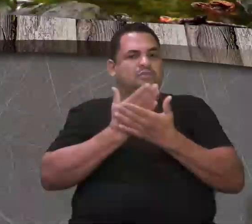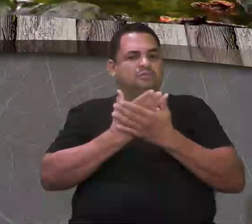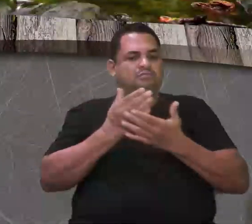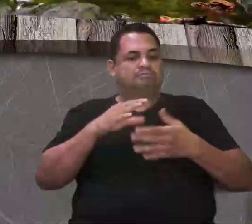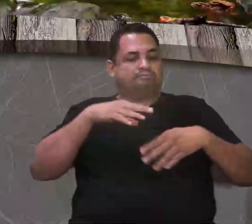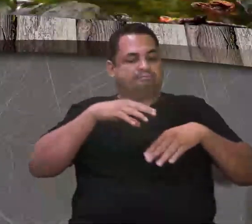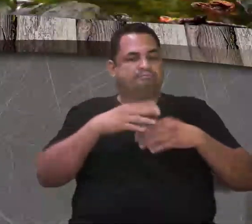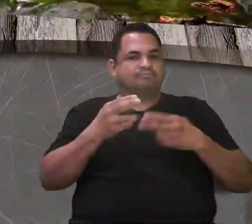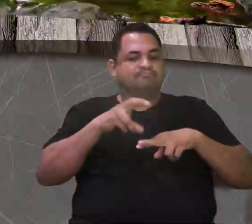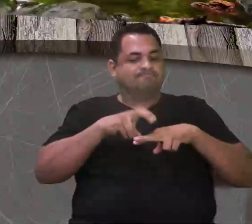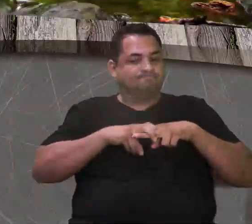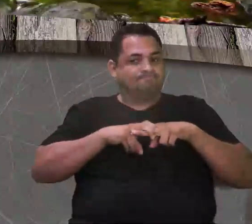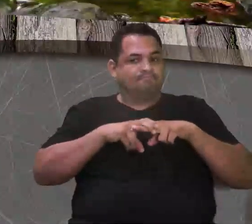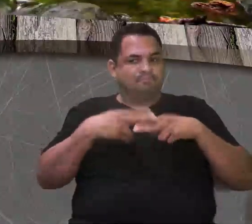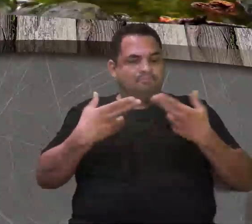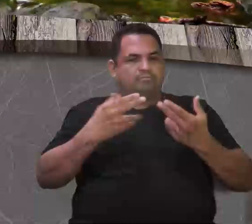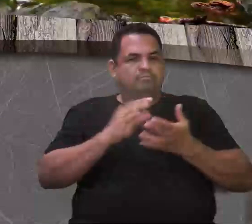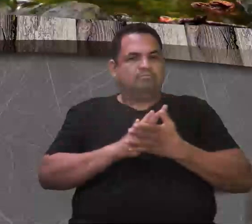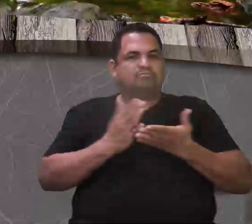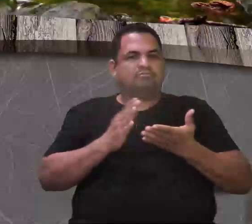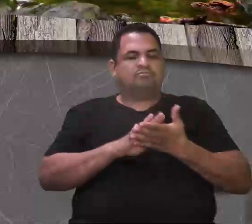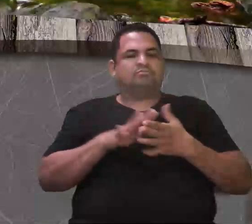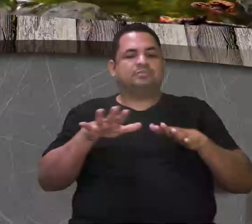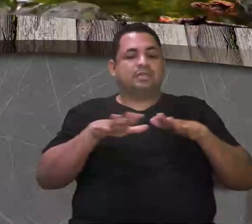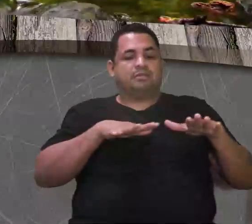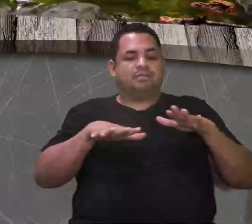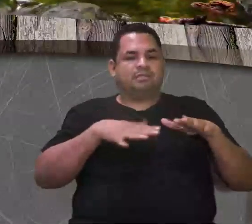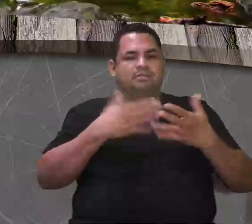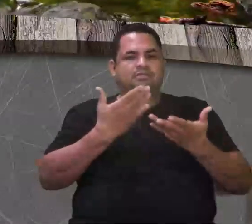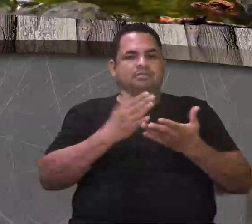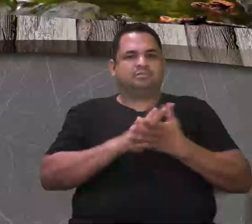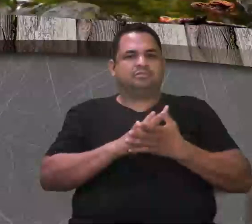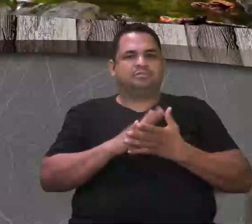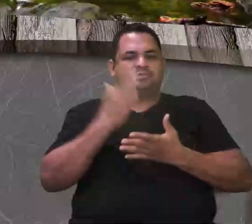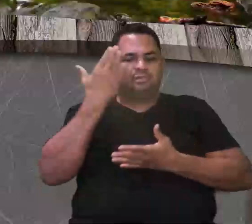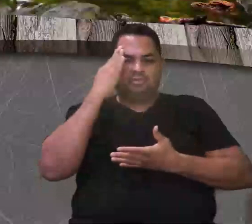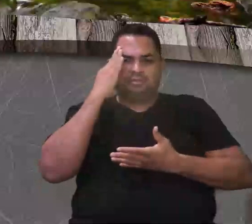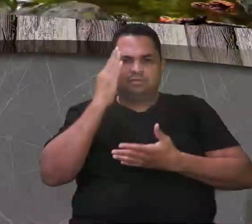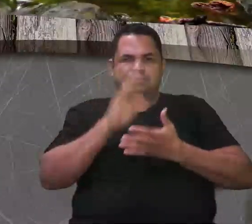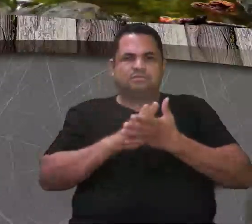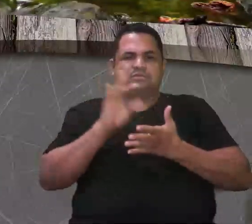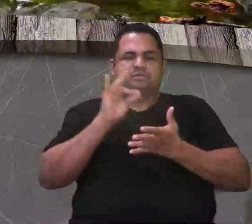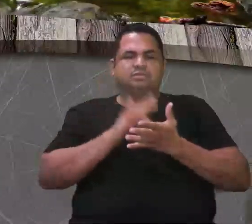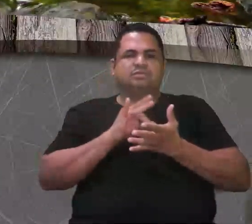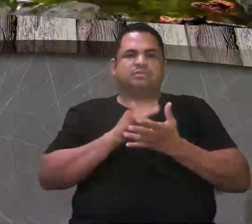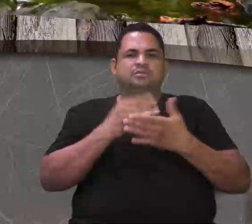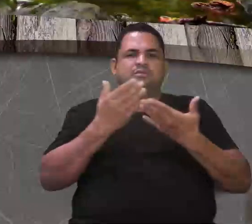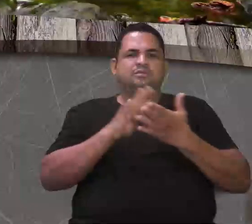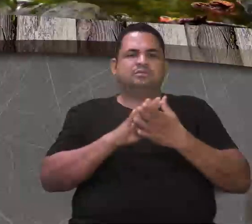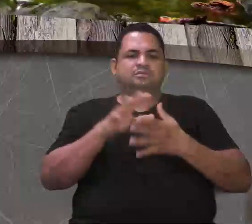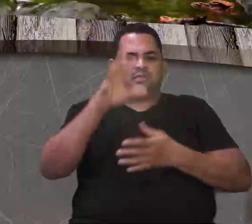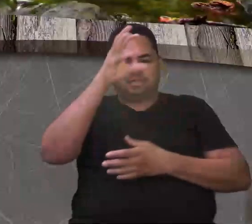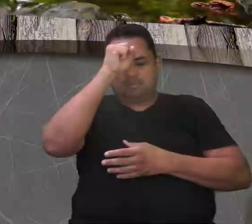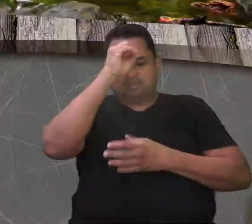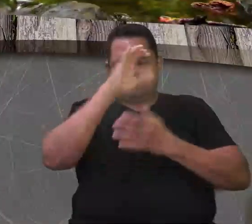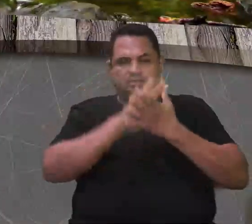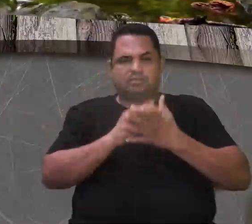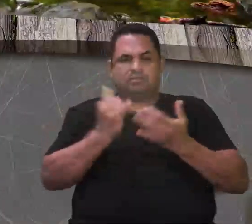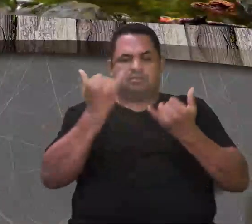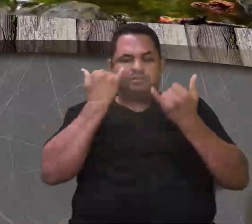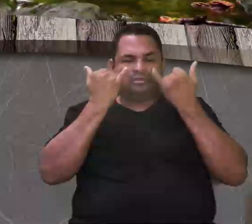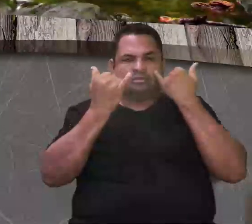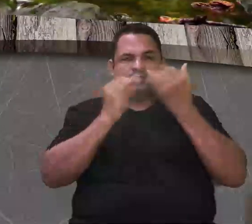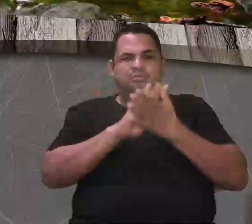cadeira, tá bom? Porque a gente vai dar uma chacolhejada aí nessa compreensão que se de fato você fixou aí as informações.